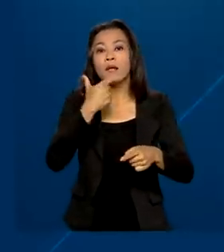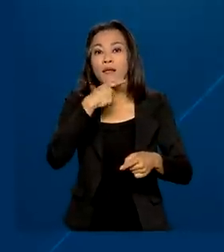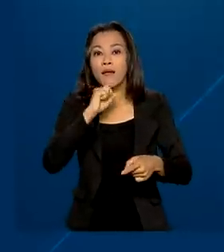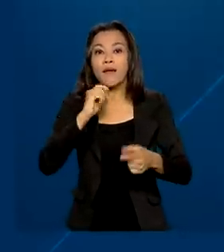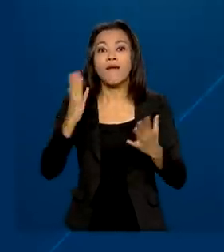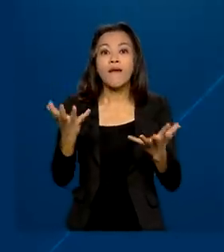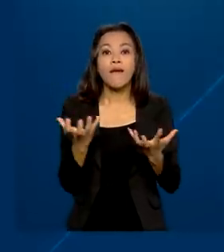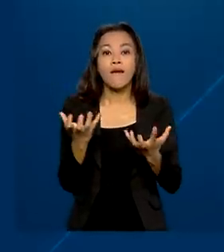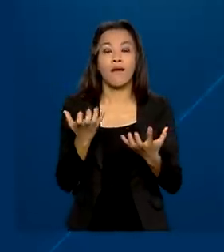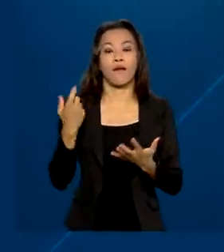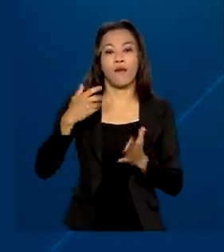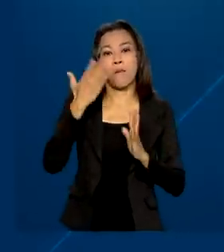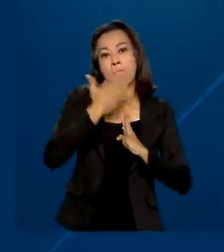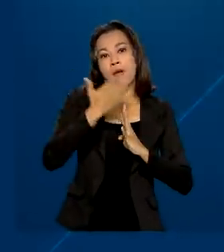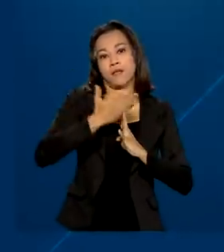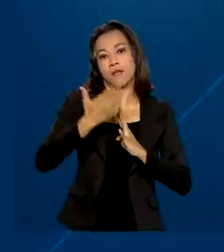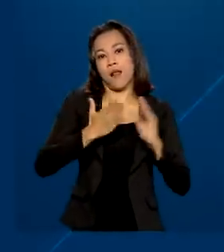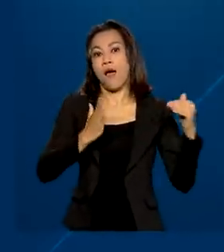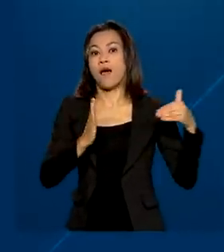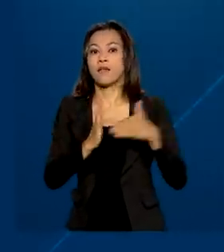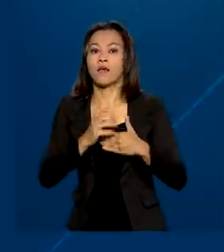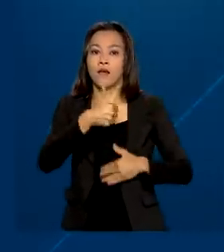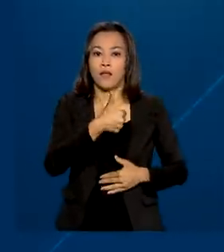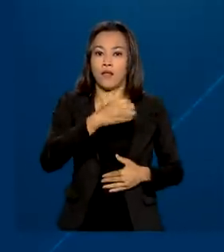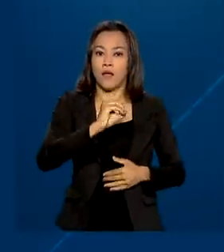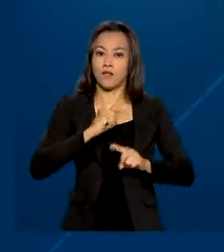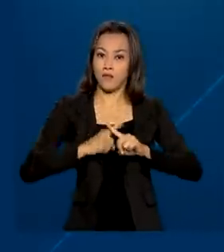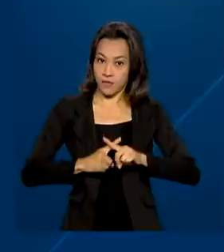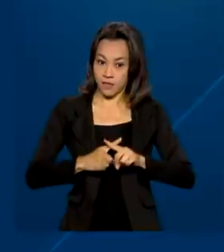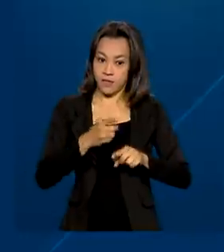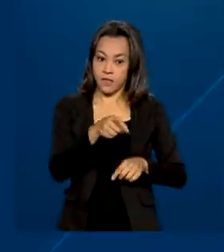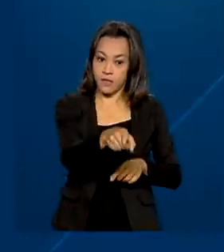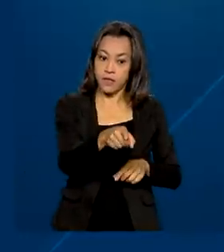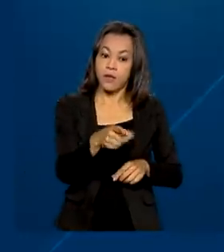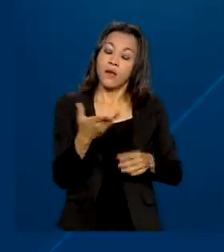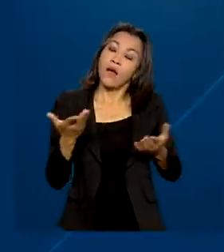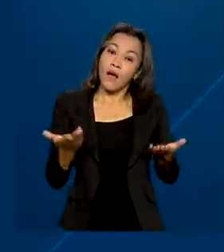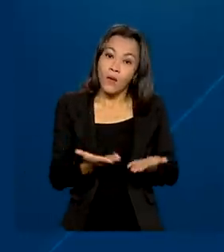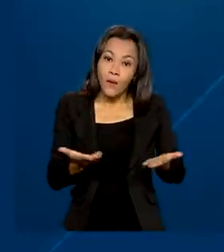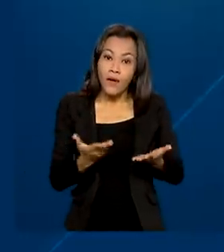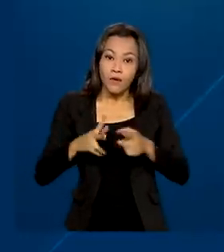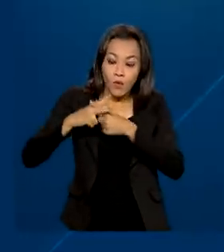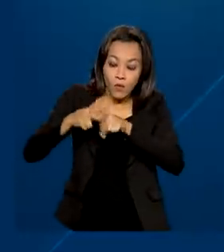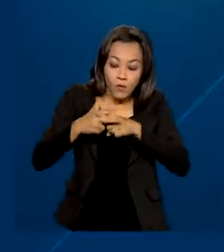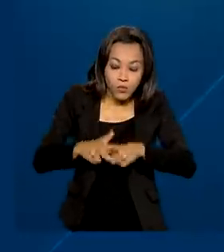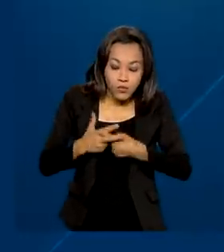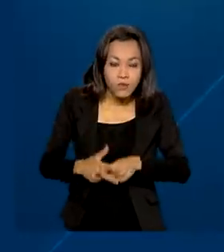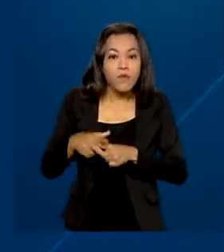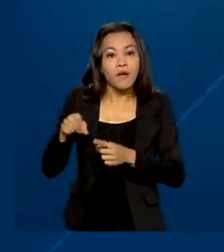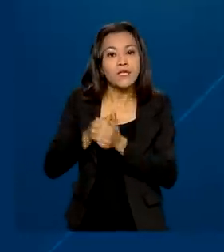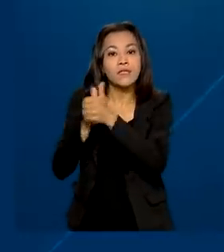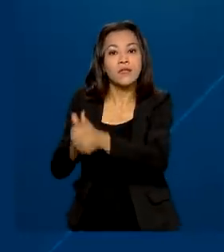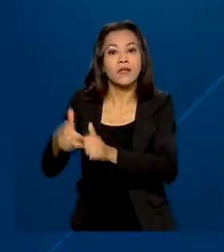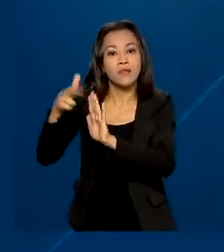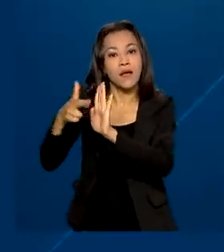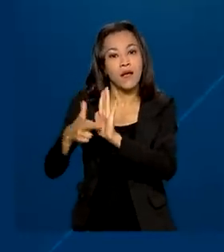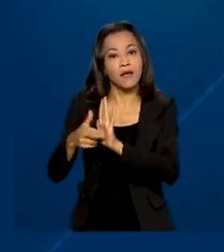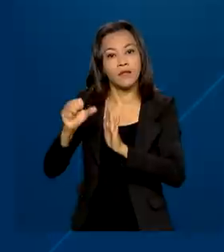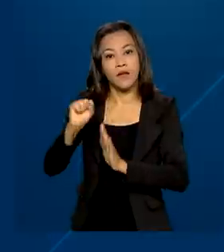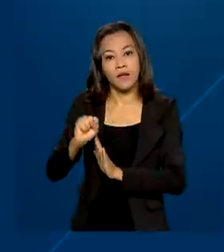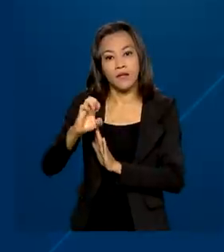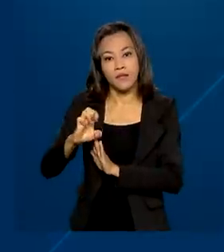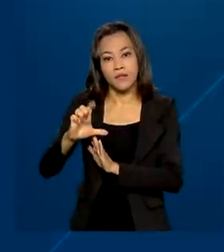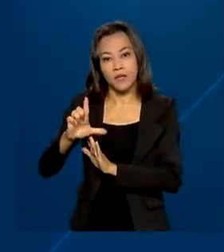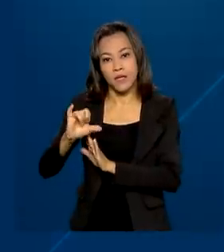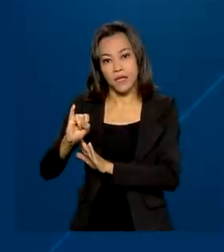querem parcelar a dívida em até 10 vezes. Neste caso, a correção será pela taxa Selic. As